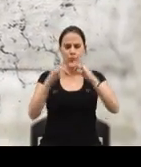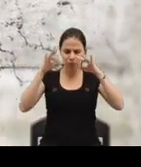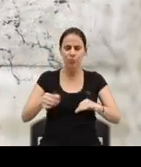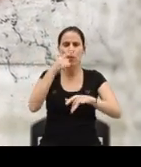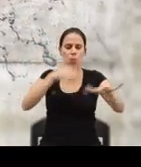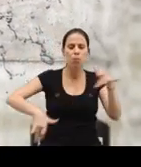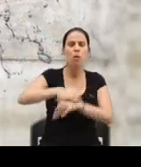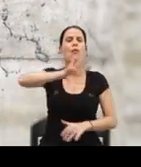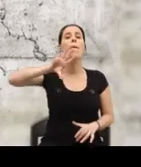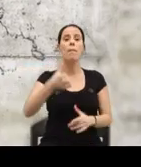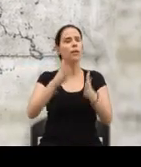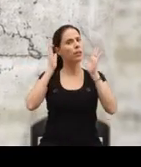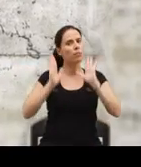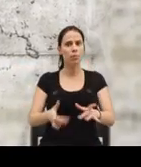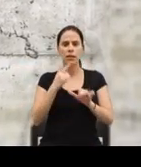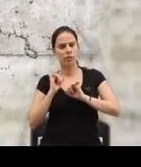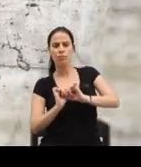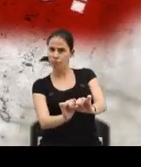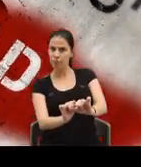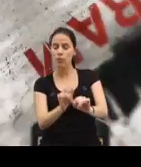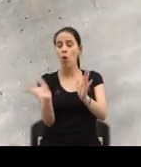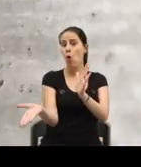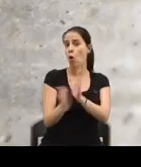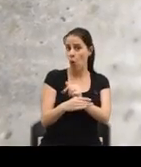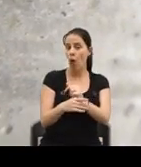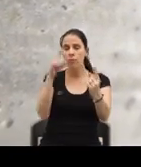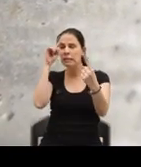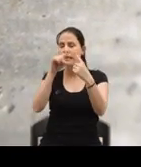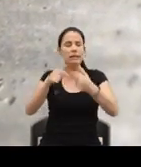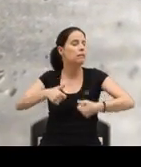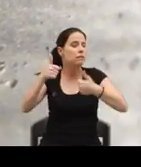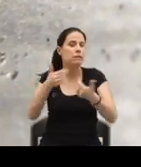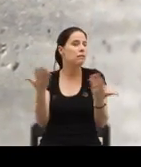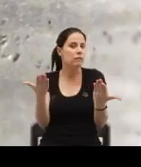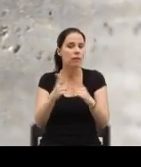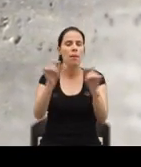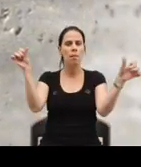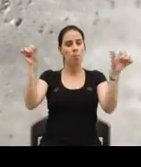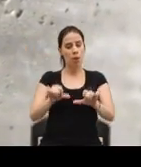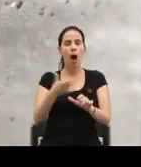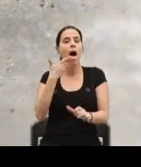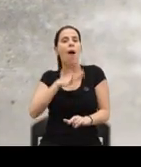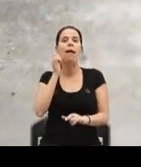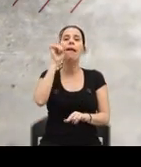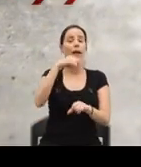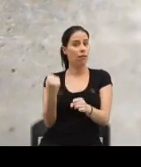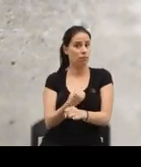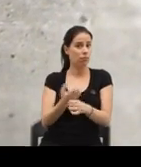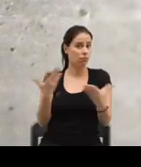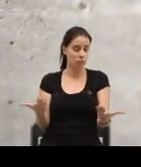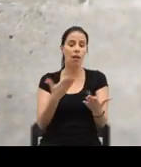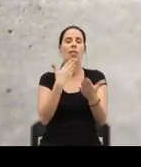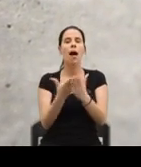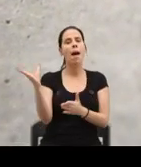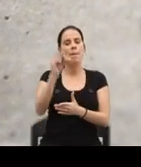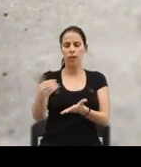povo e ao país, que tem de ser rejeitado. Um roubo que tem como objetivo principal o agravamento da exploração de quem trabalha para